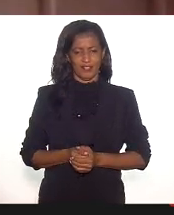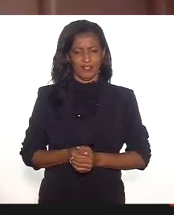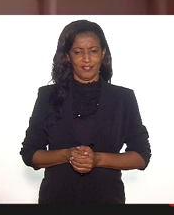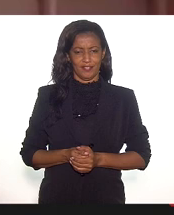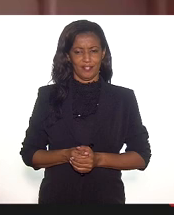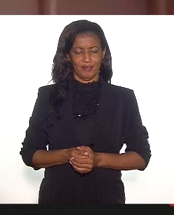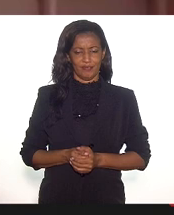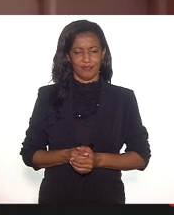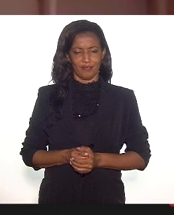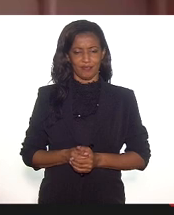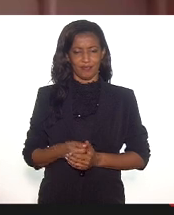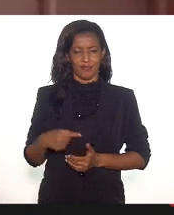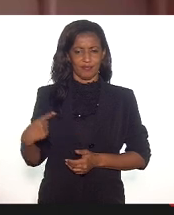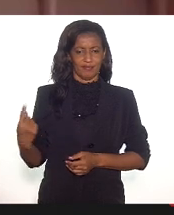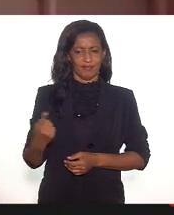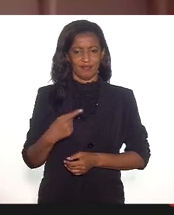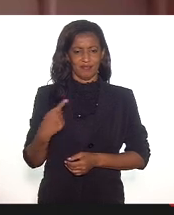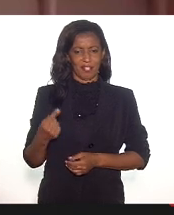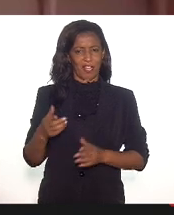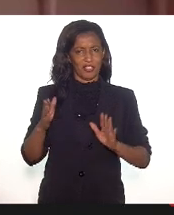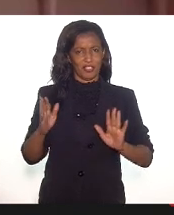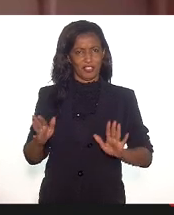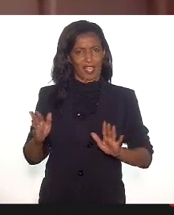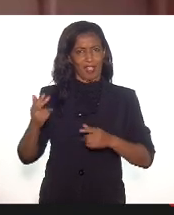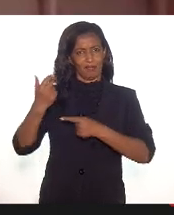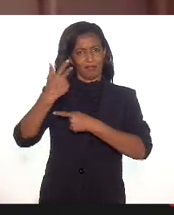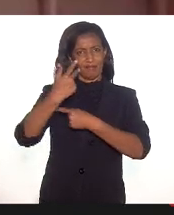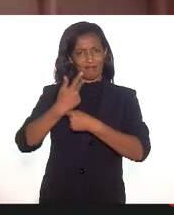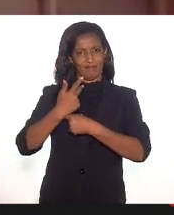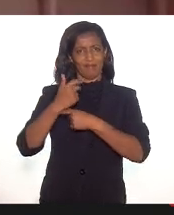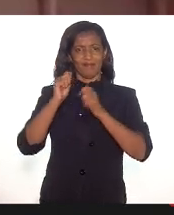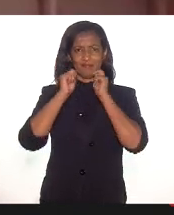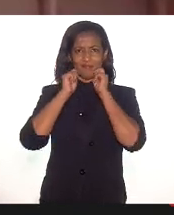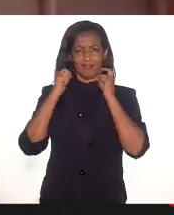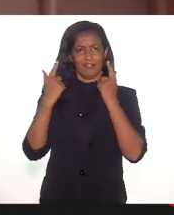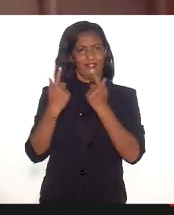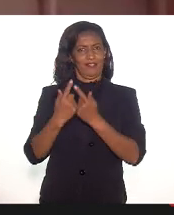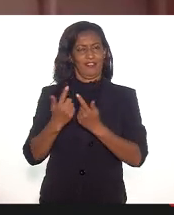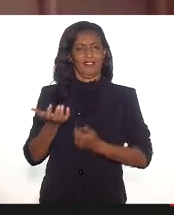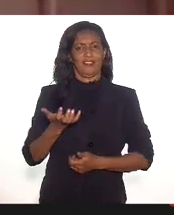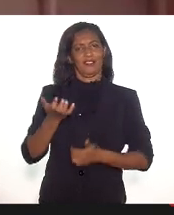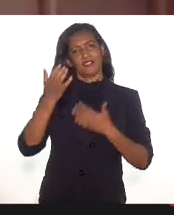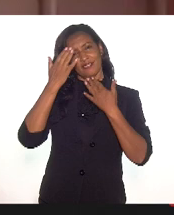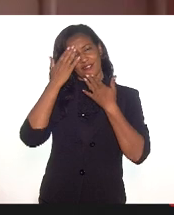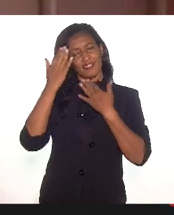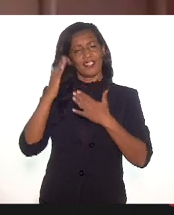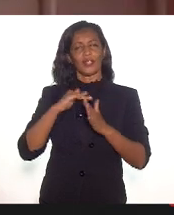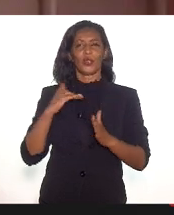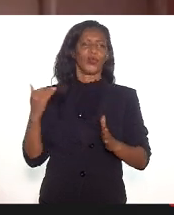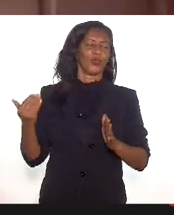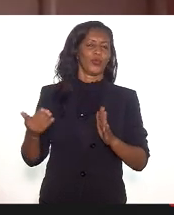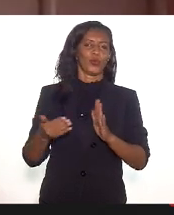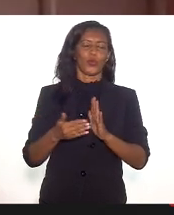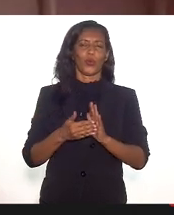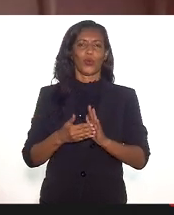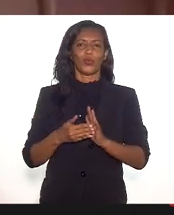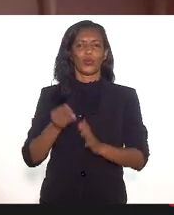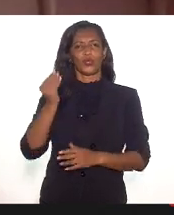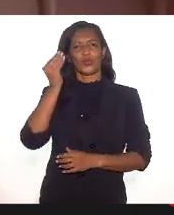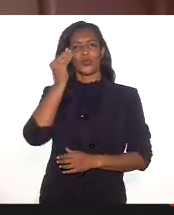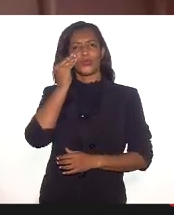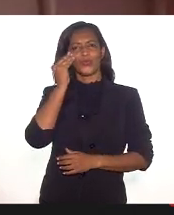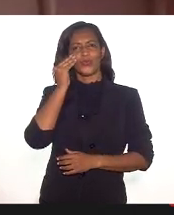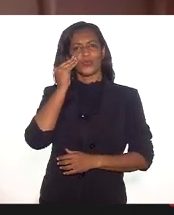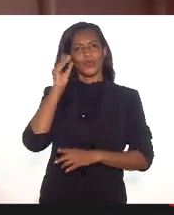Nós estamos já ao vivo na TV Alerj. Queremos agradecer a todos que nos